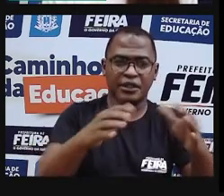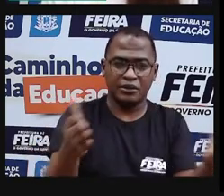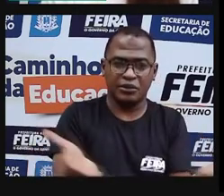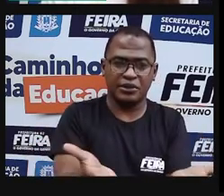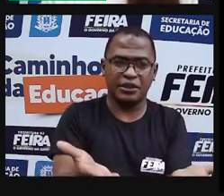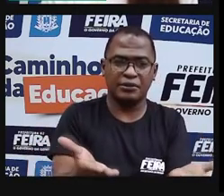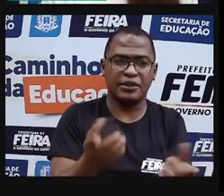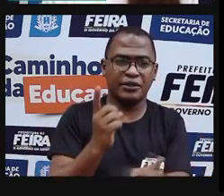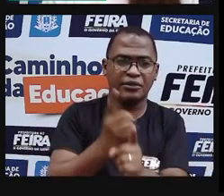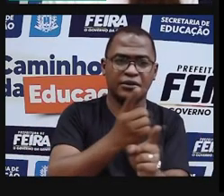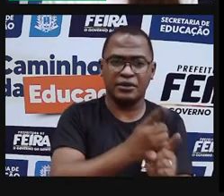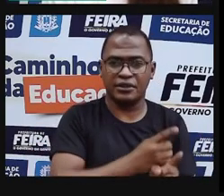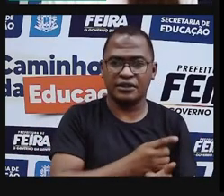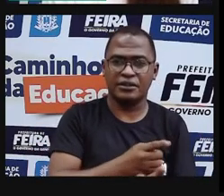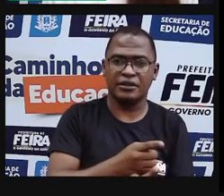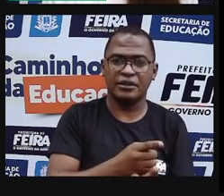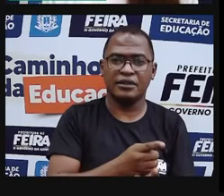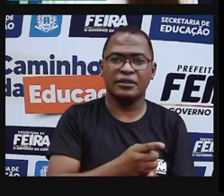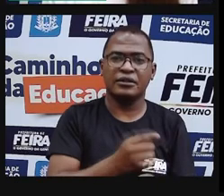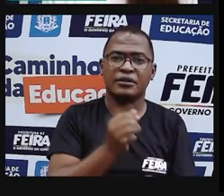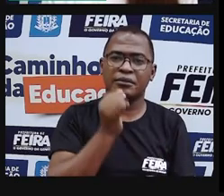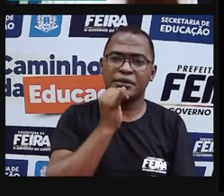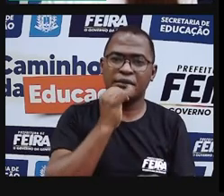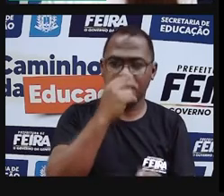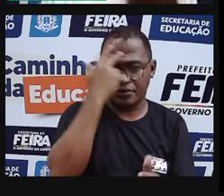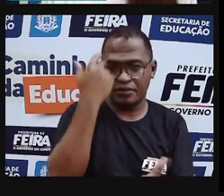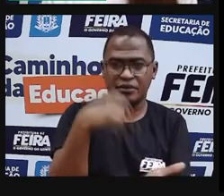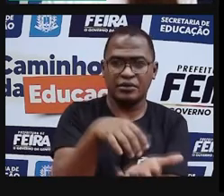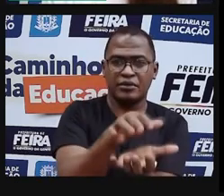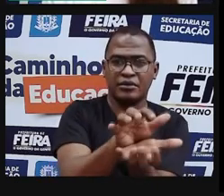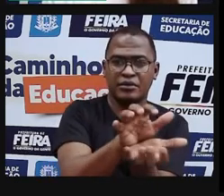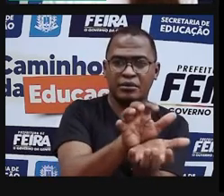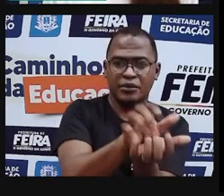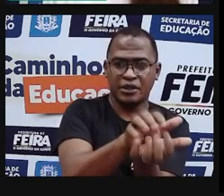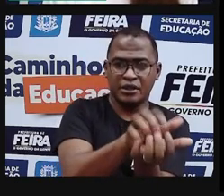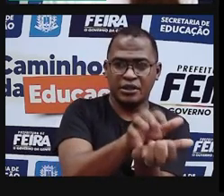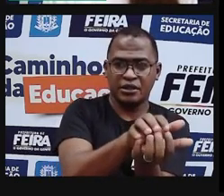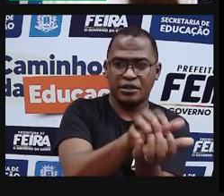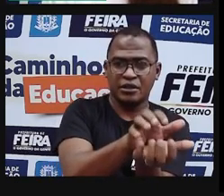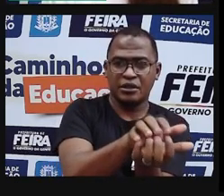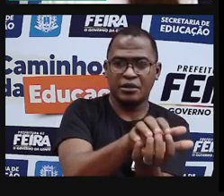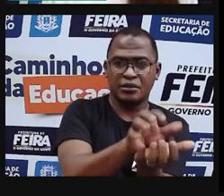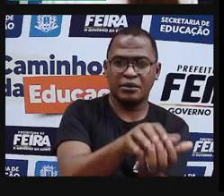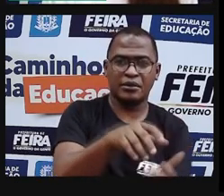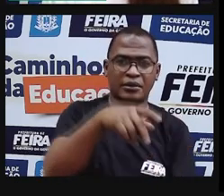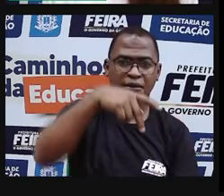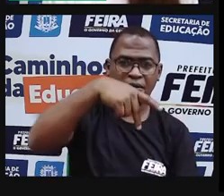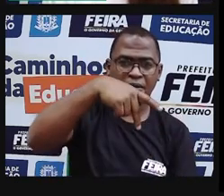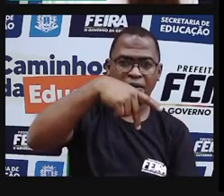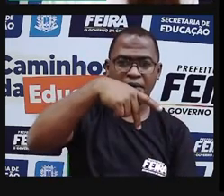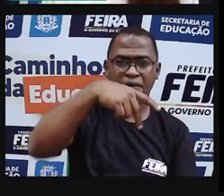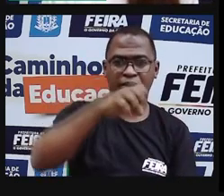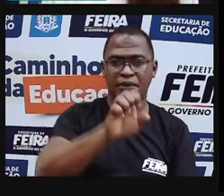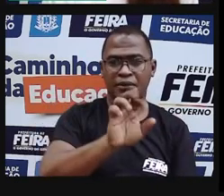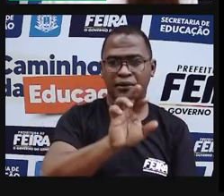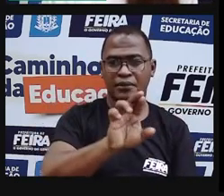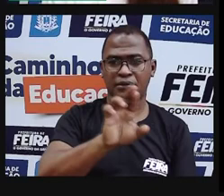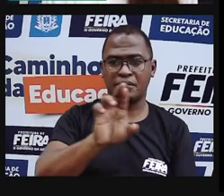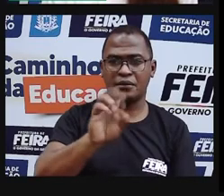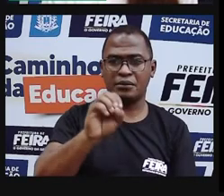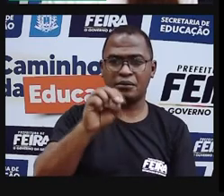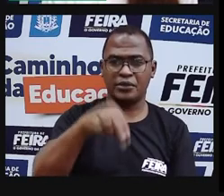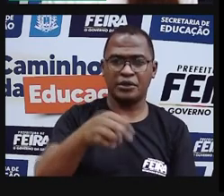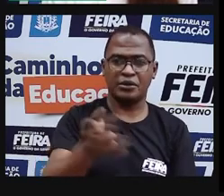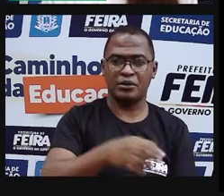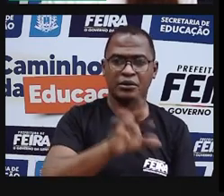ver, né, que o pernambucano Perron Ramos, que é um design, foi além, além